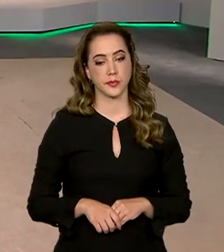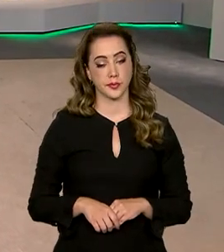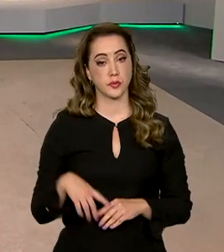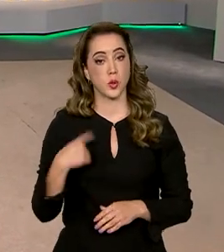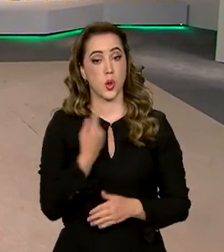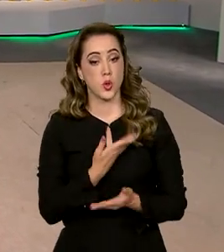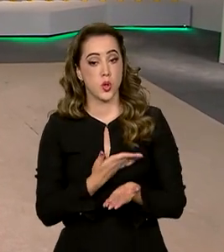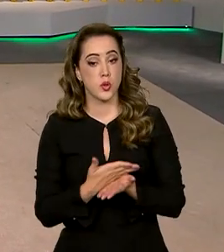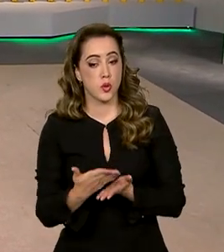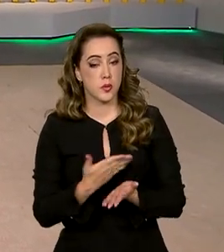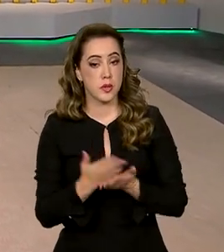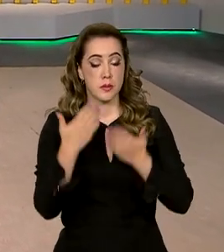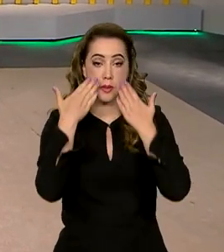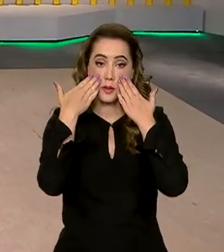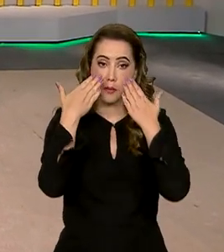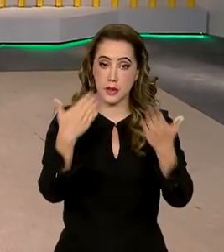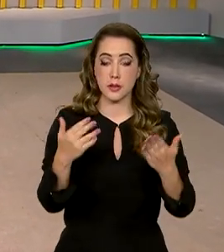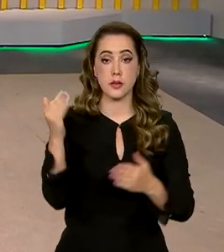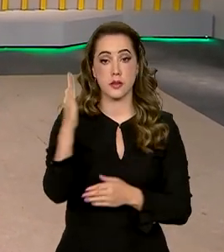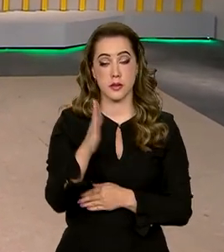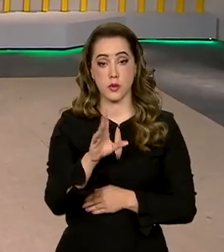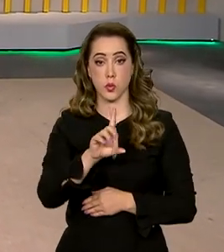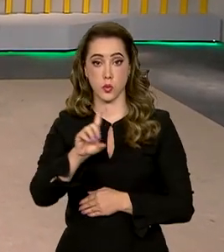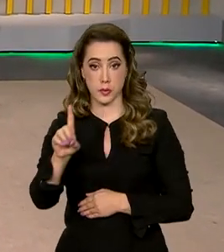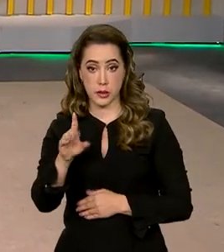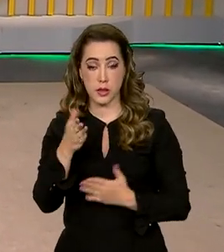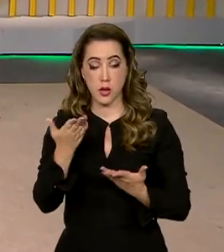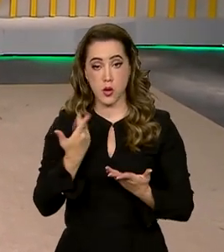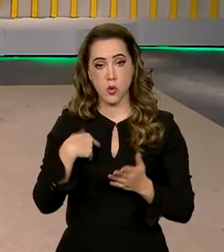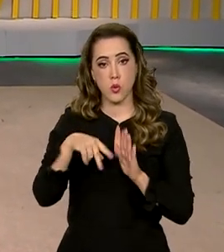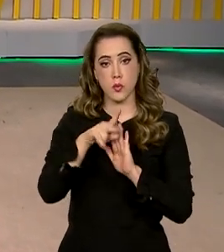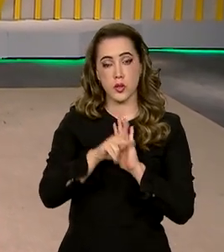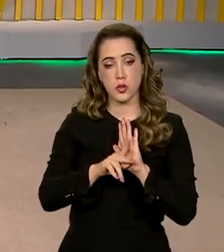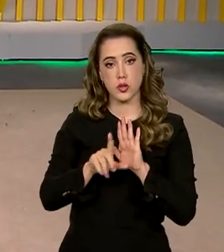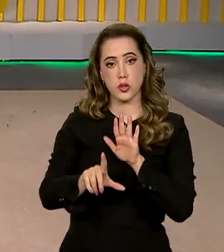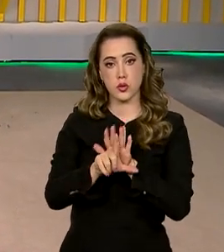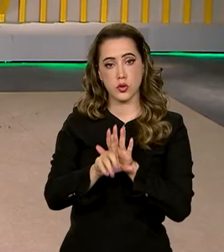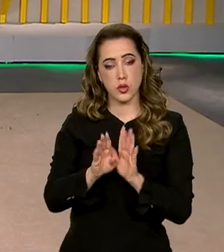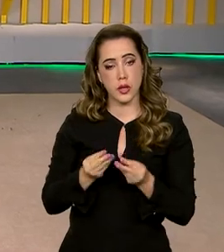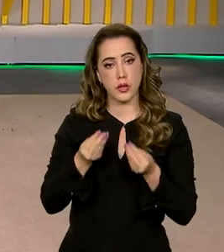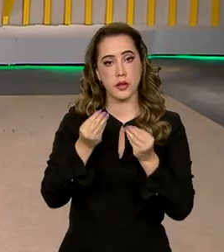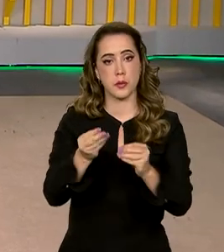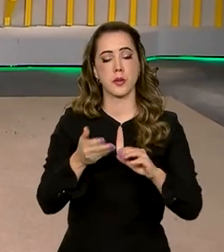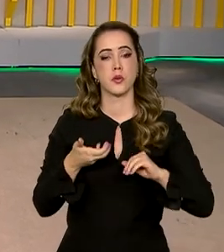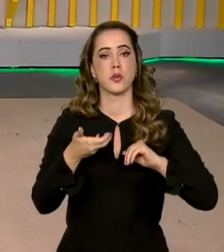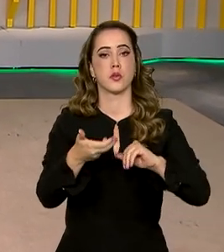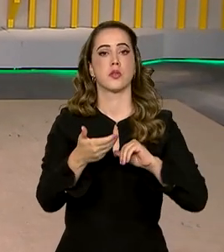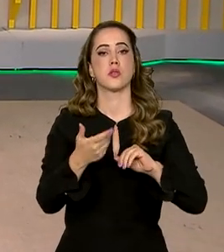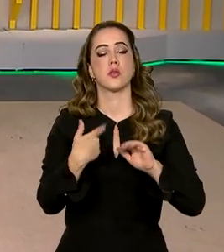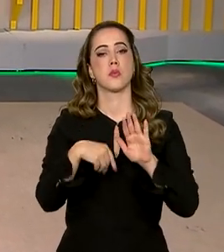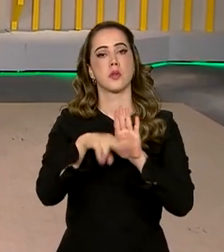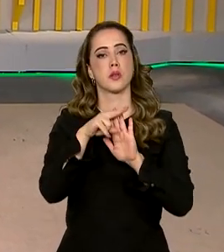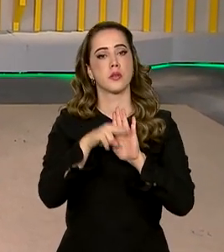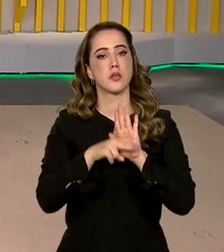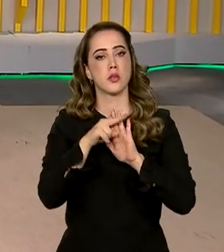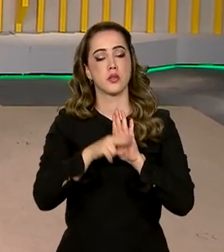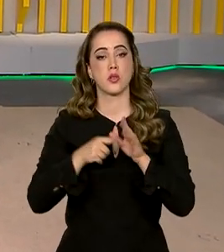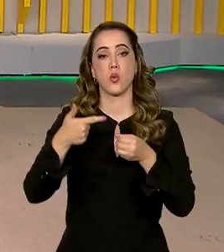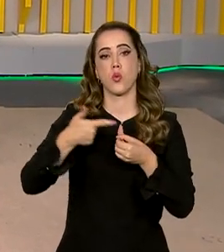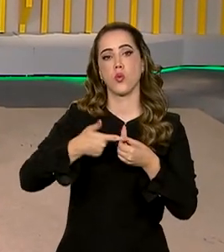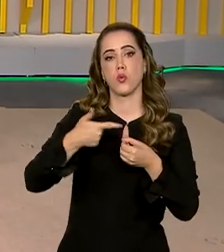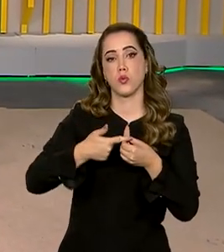E nós começamos esta edição do Brasil em Dia com o projeto de lei encaminhado ao Congresso Nacional para regulamentar o